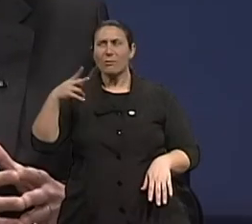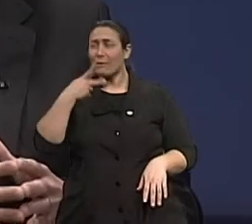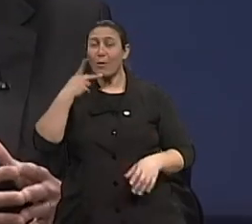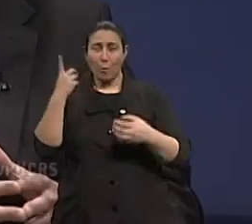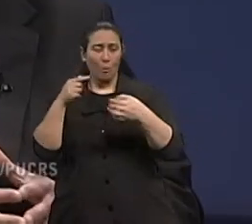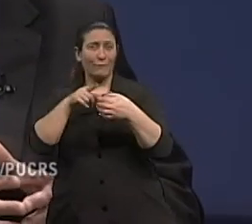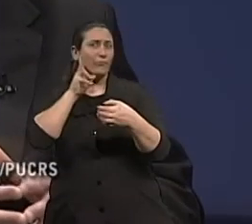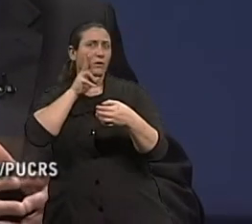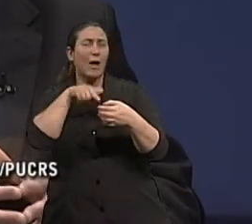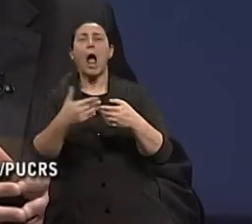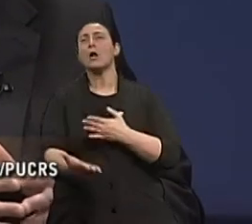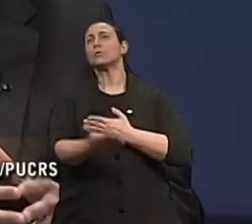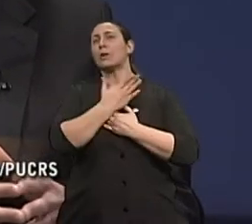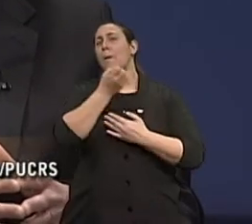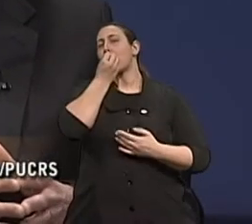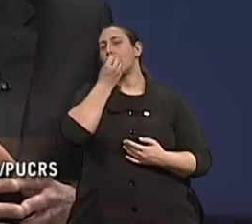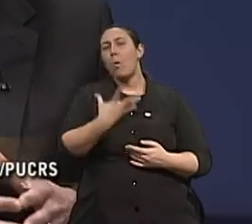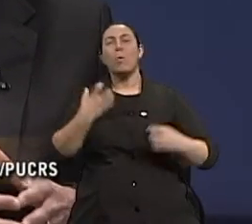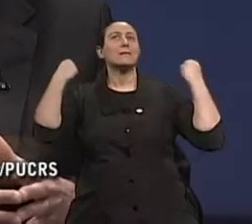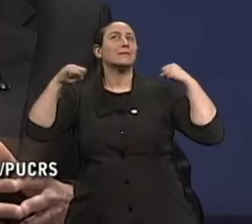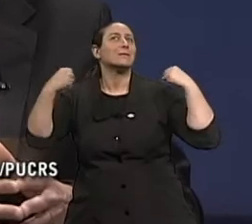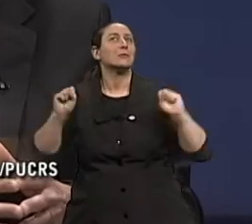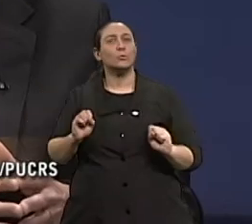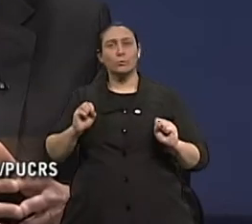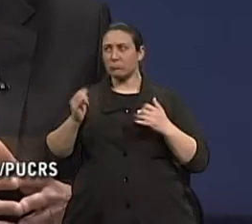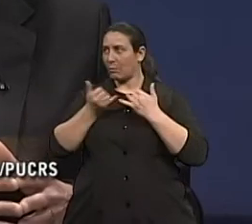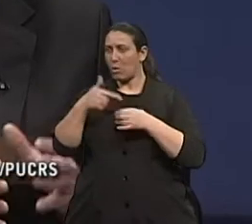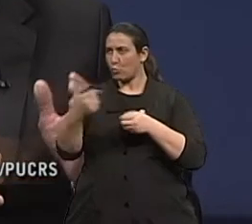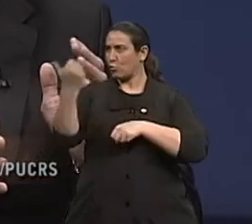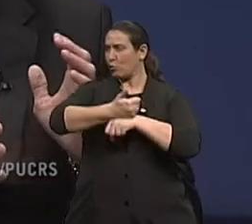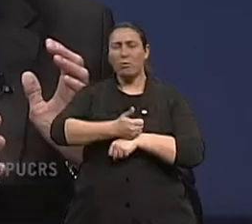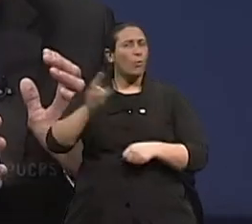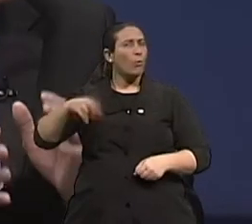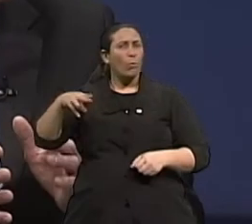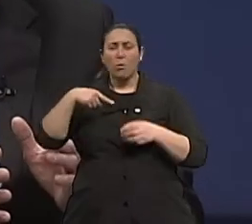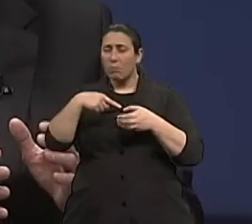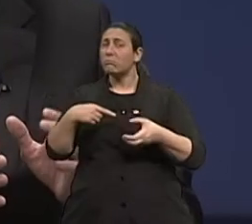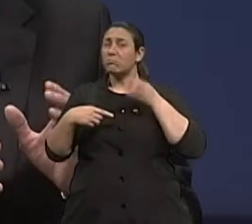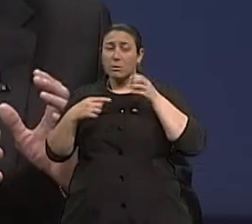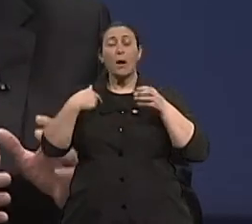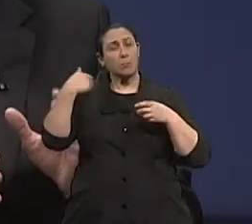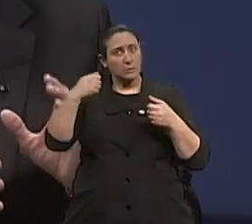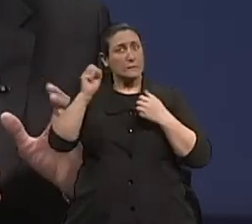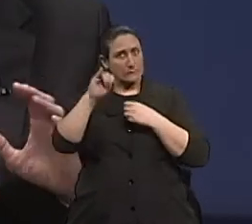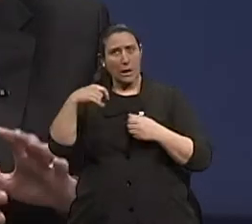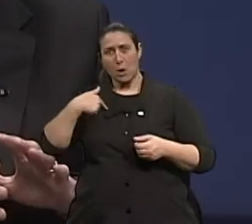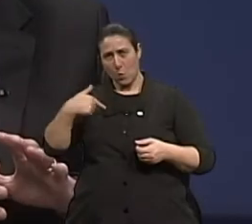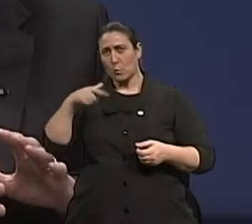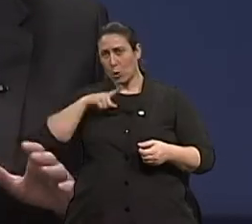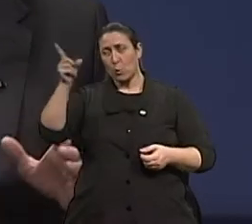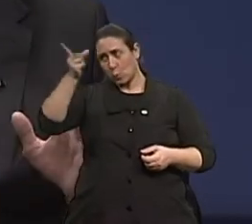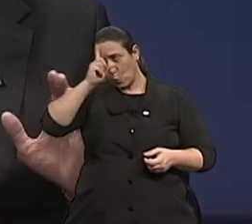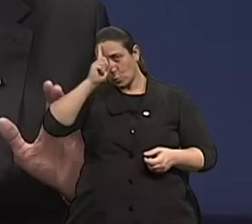vinho vai substituir um bom programa de exercícios e uma boa dieta. Jamais. Mas se o indivíduo tem o hábito de o seu